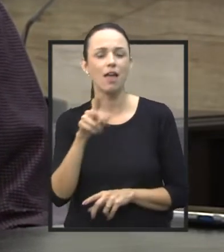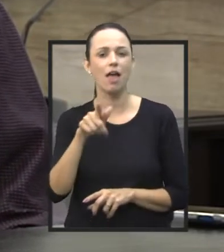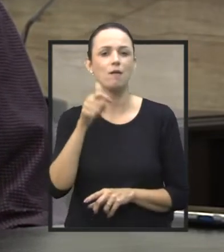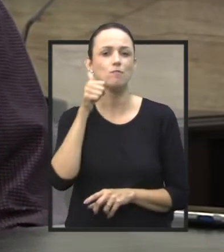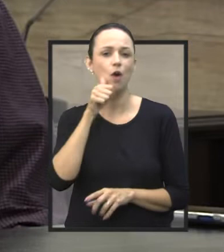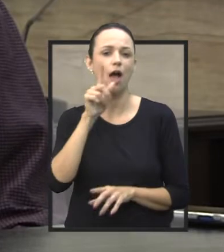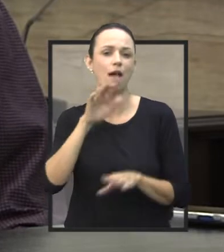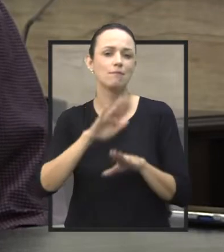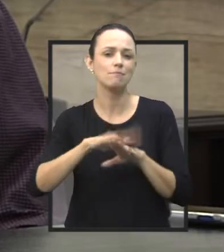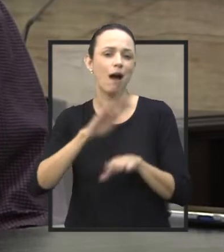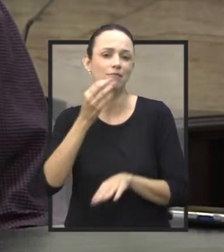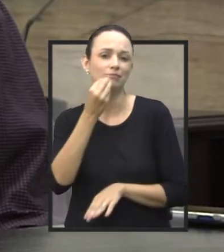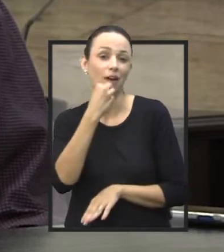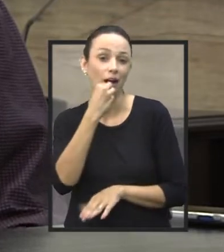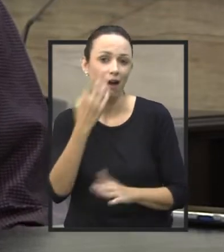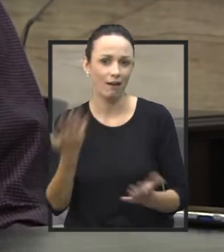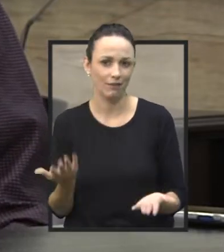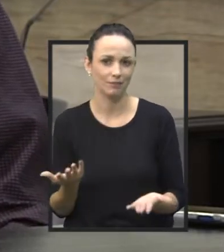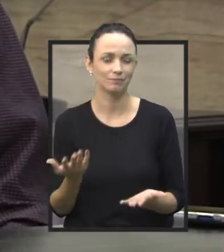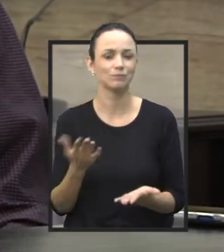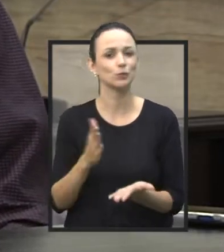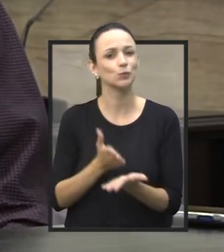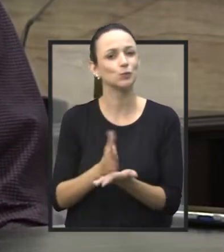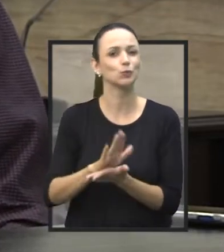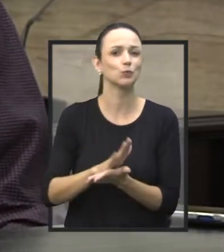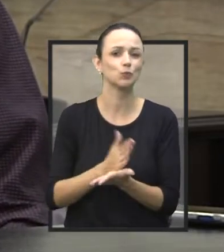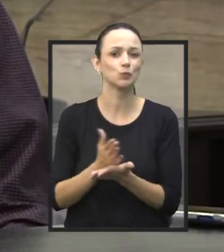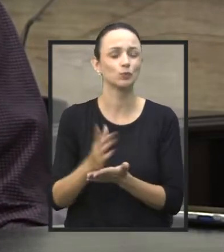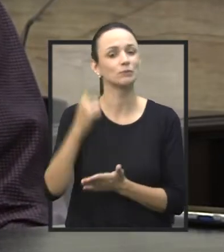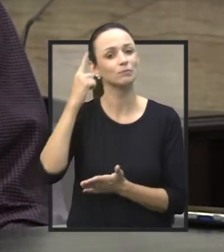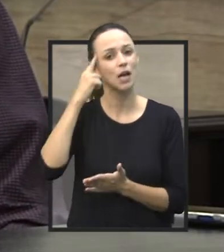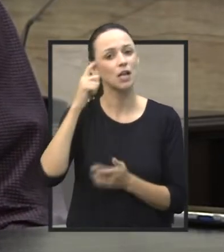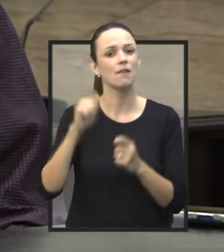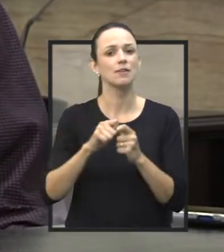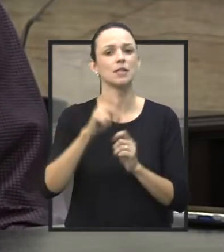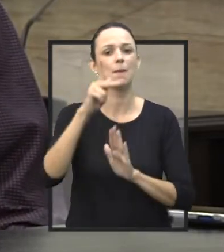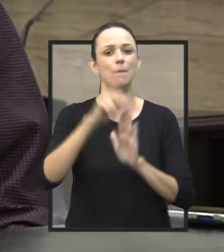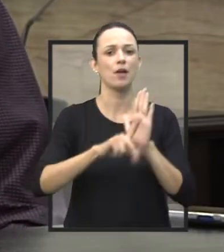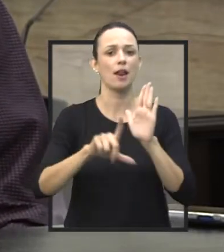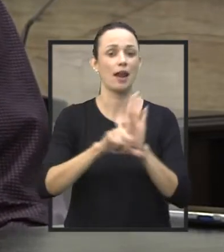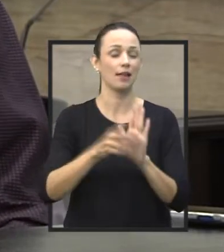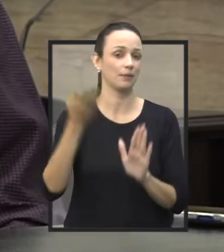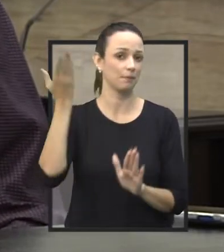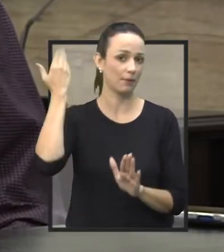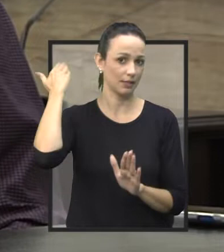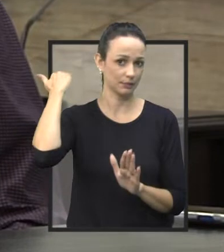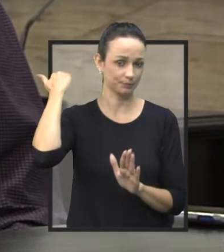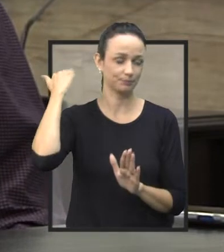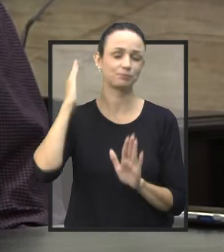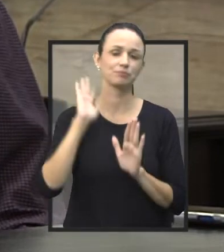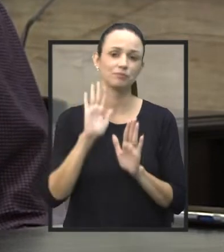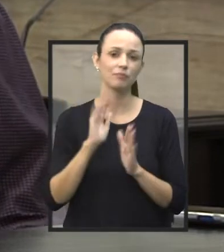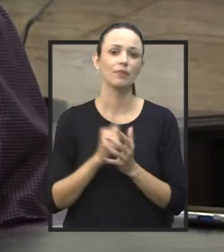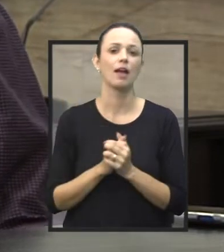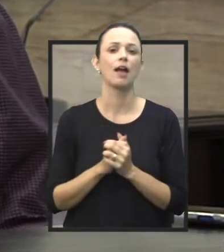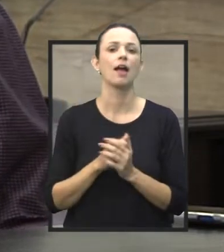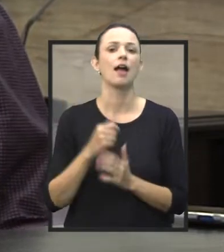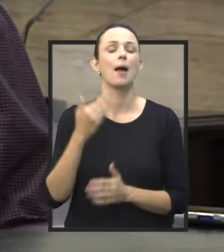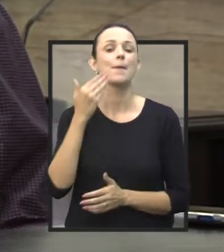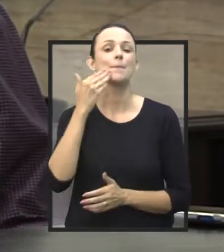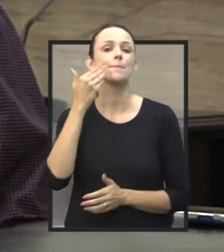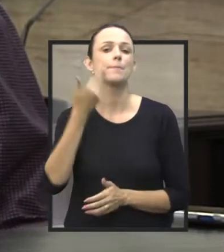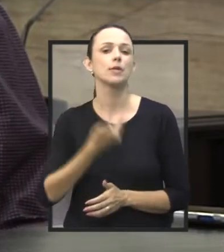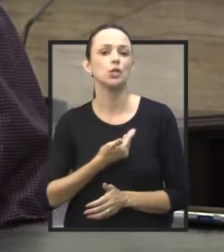fragilidade. Isso acabou incomodando, foi isso que nos levou a fazer o projeto de lei lá atrás. Foi nos pedido para